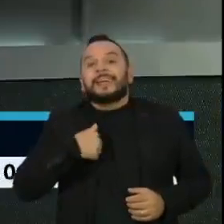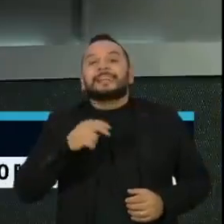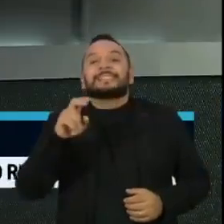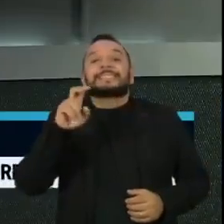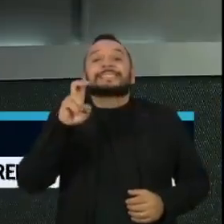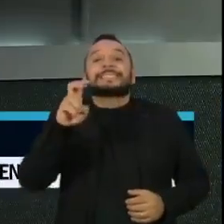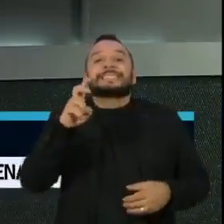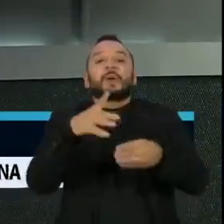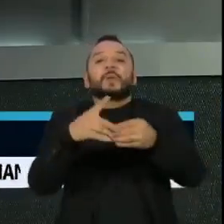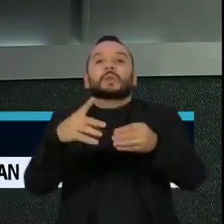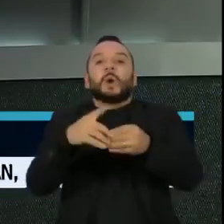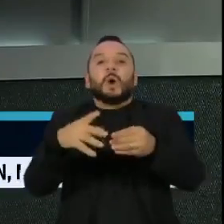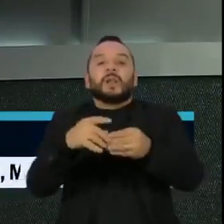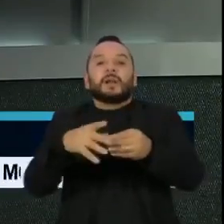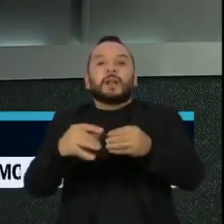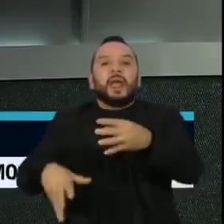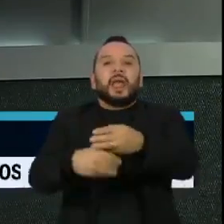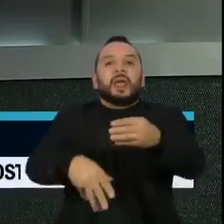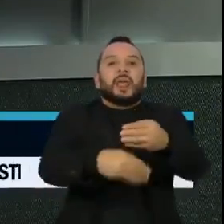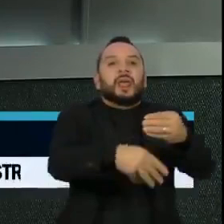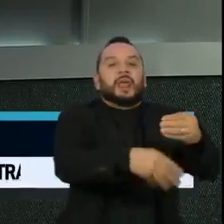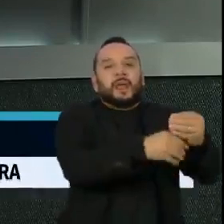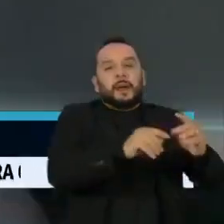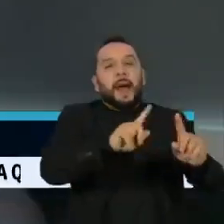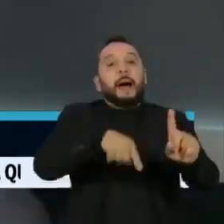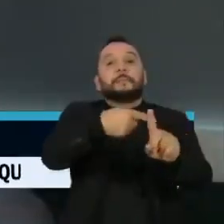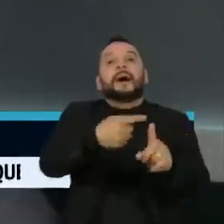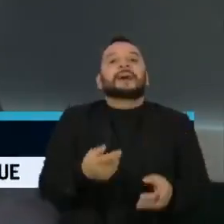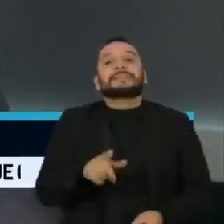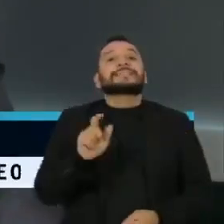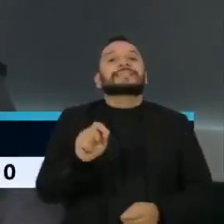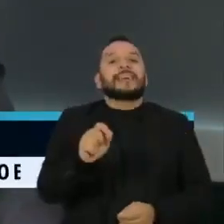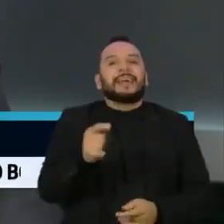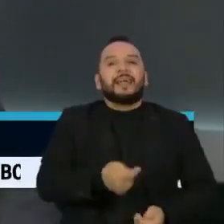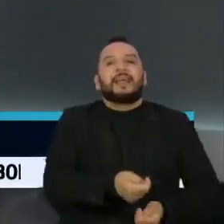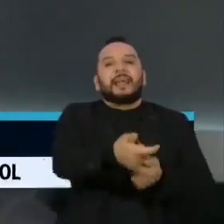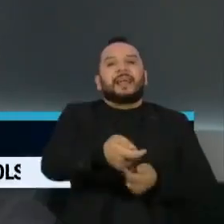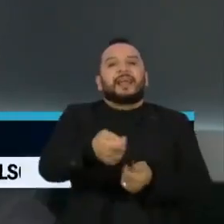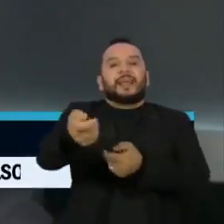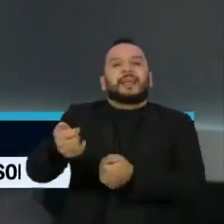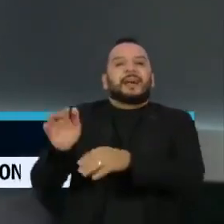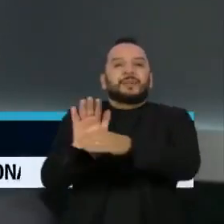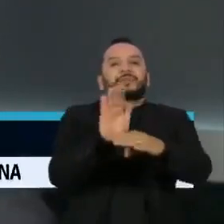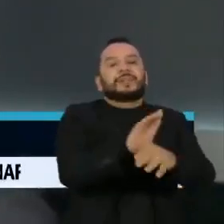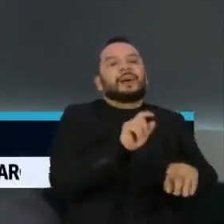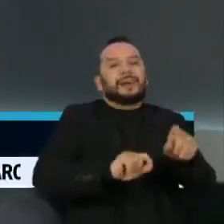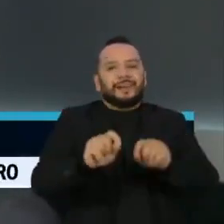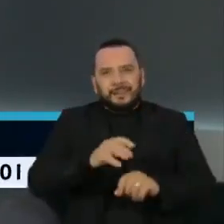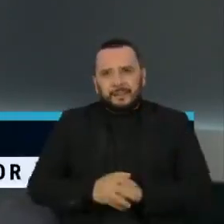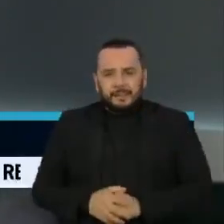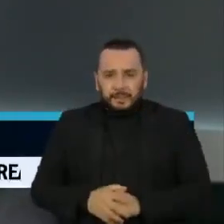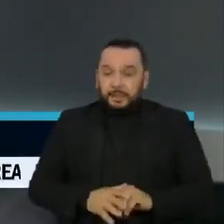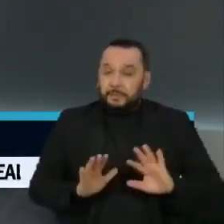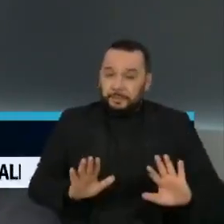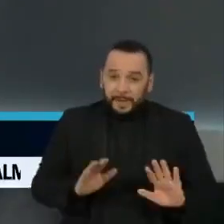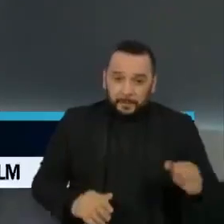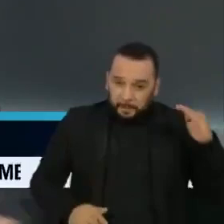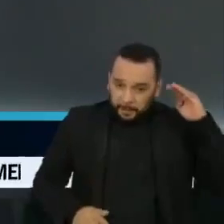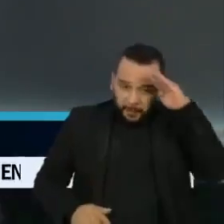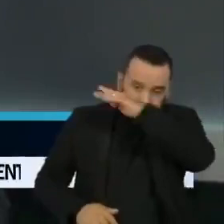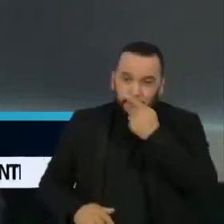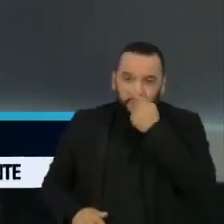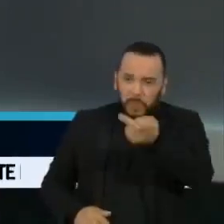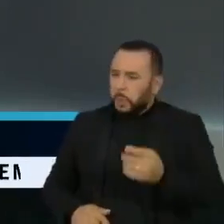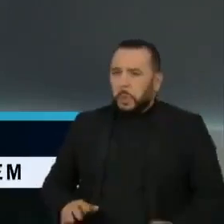que a Precisa estava comprando por vacina. O presidente diz, em sua defesa, que nenhuma dose da vacina chegou a ser comprada, que nada chegou a ser